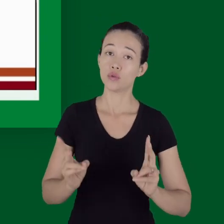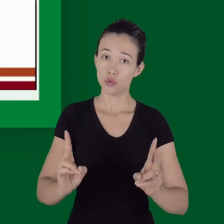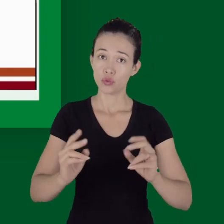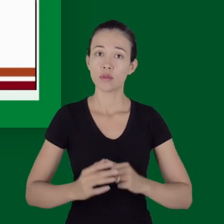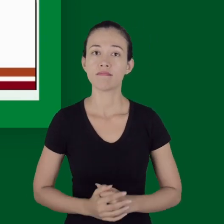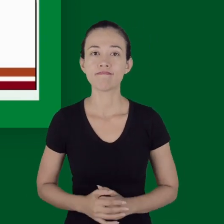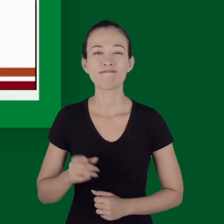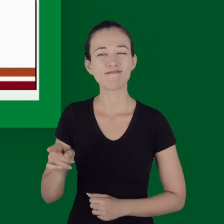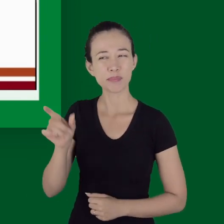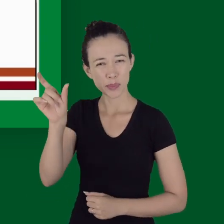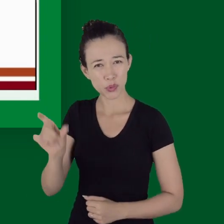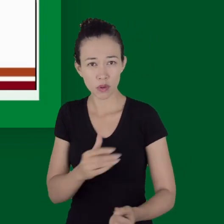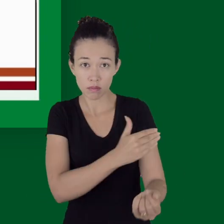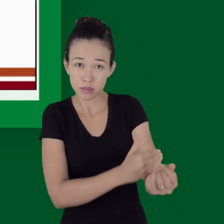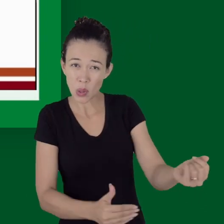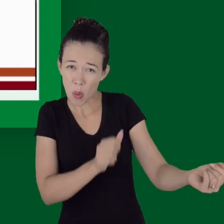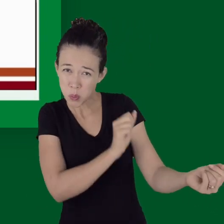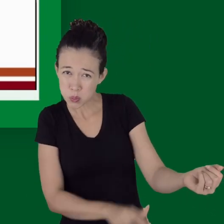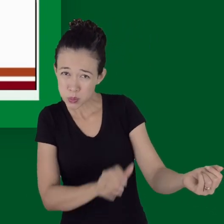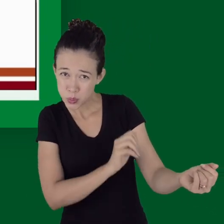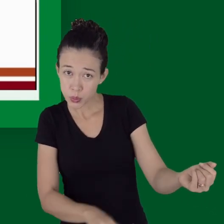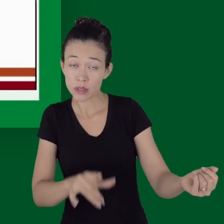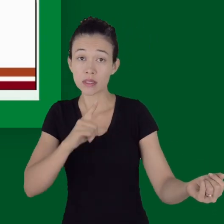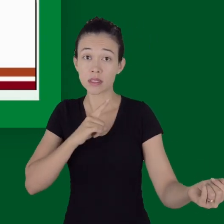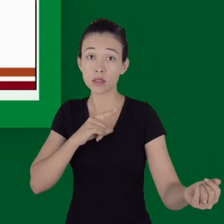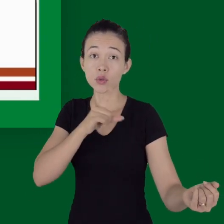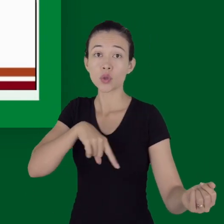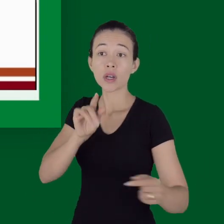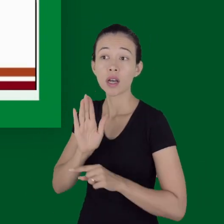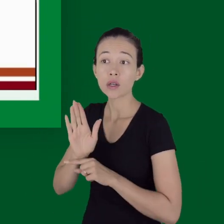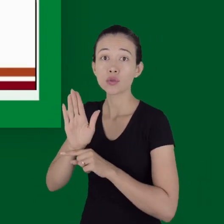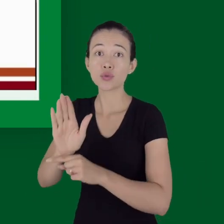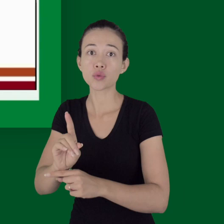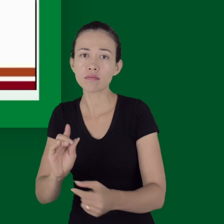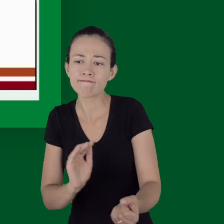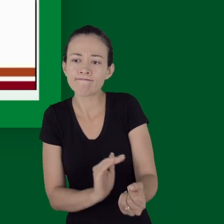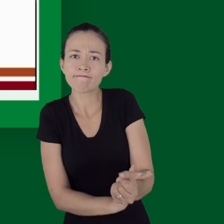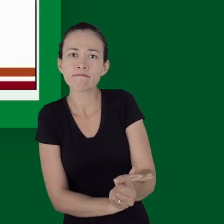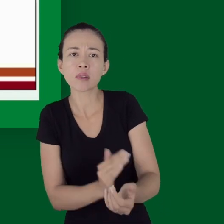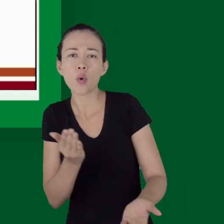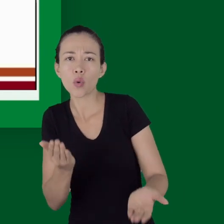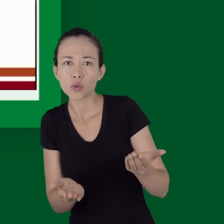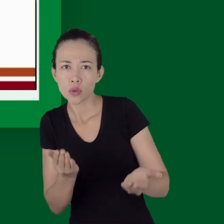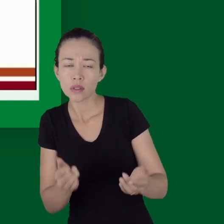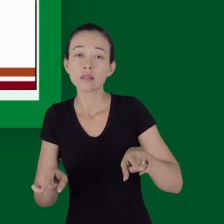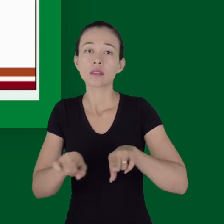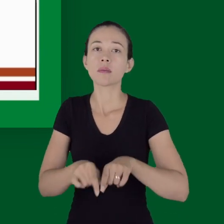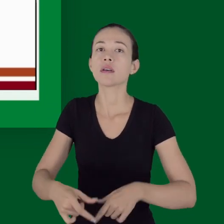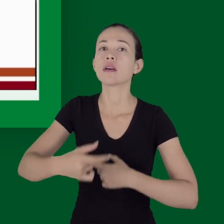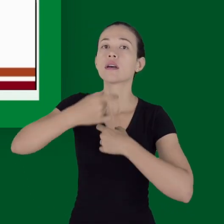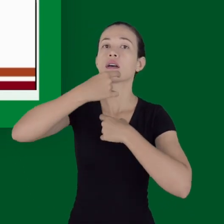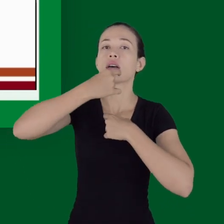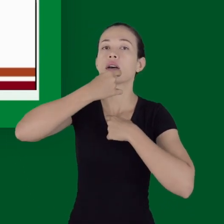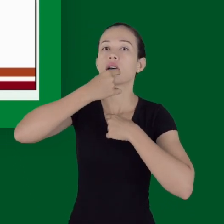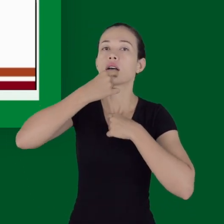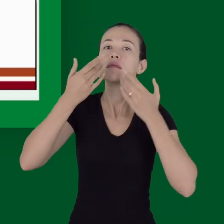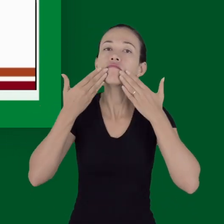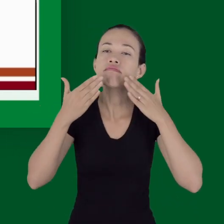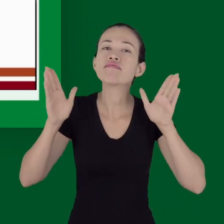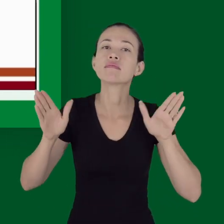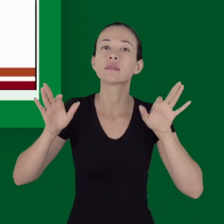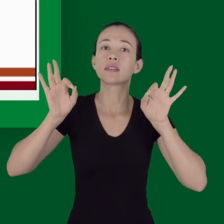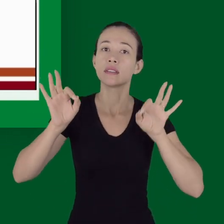Então, é preciso que a gente controle a hemorragia sanguinante nas extremidades. É preciso que a gente mantenha uma